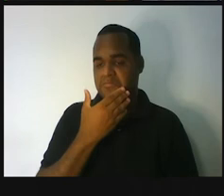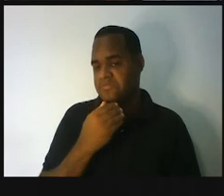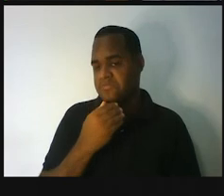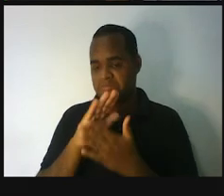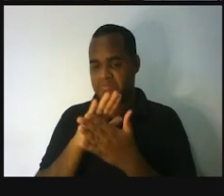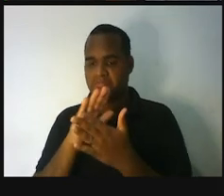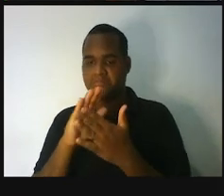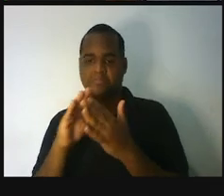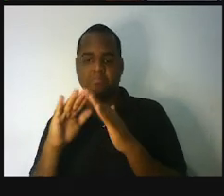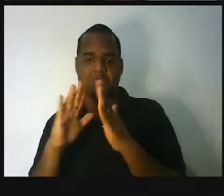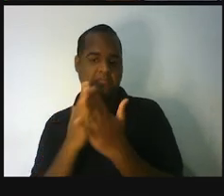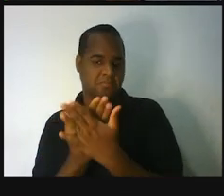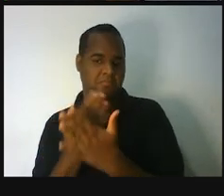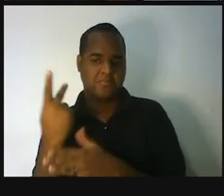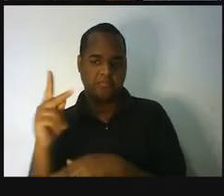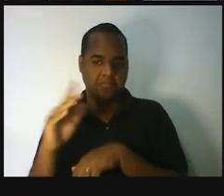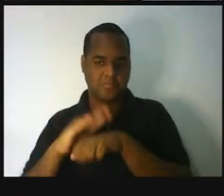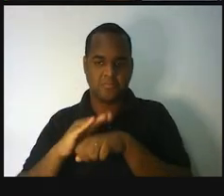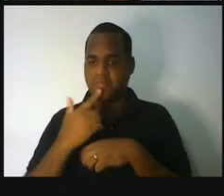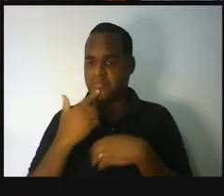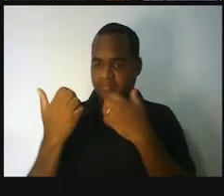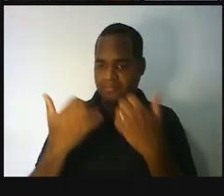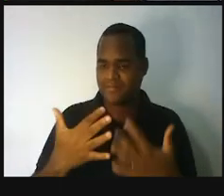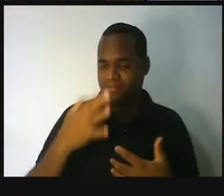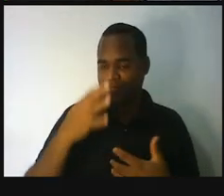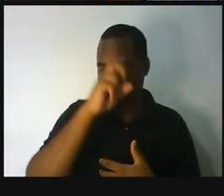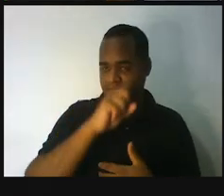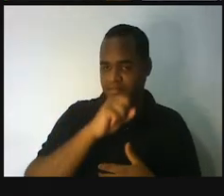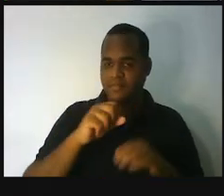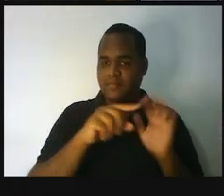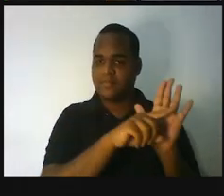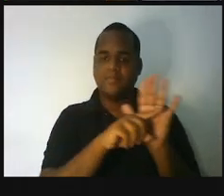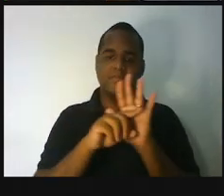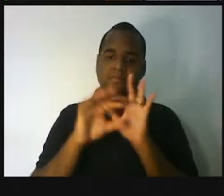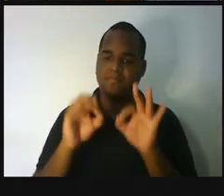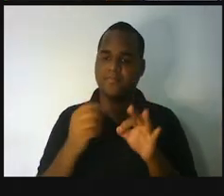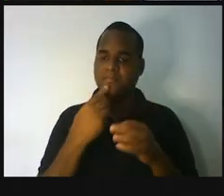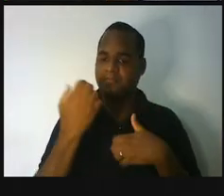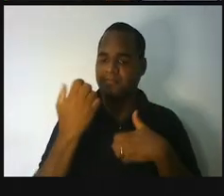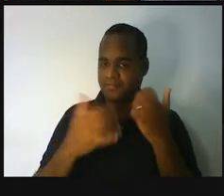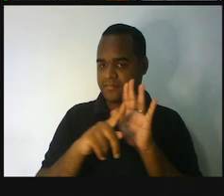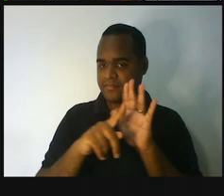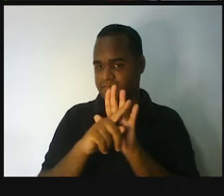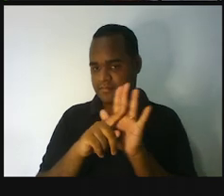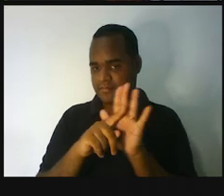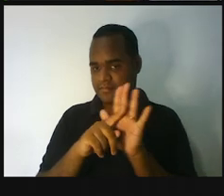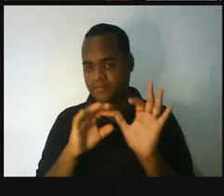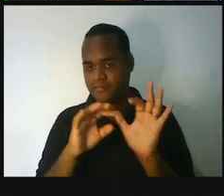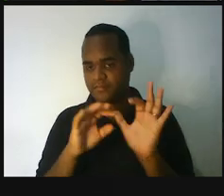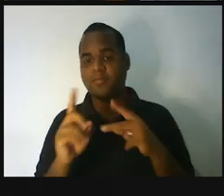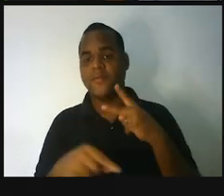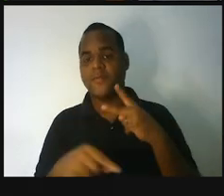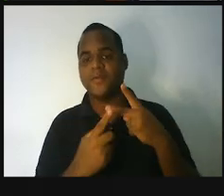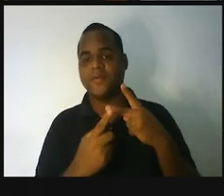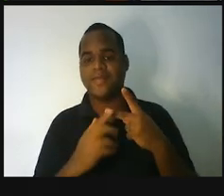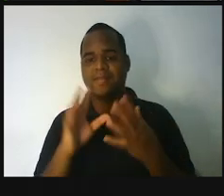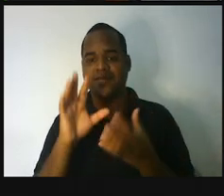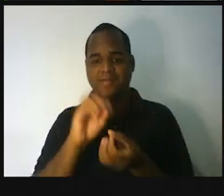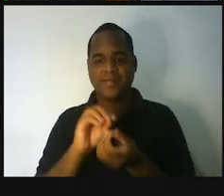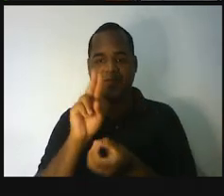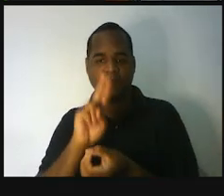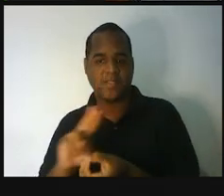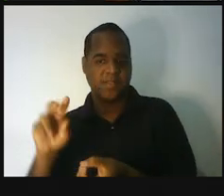fazer, não é suficiente para te fazer aprender. Às vezes, você que tem que investigar sozinho. E, além disso, usar essas